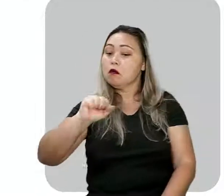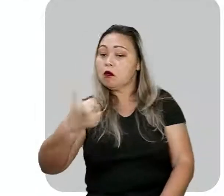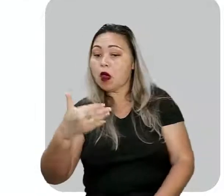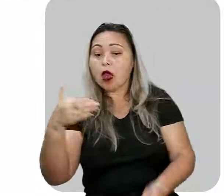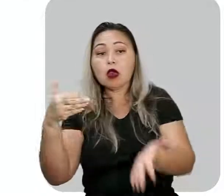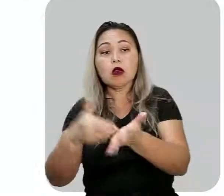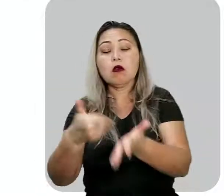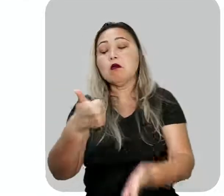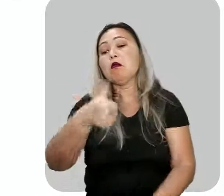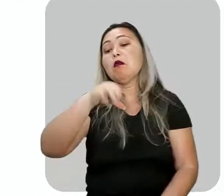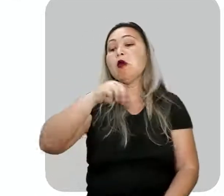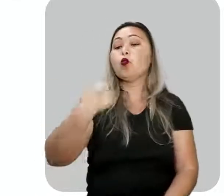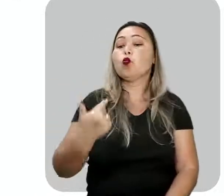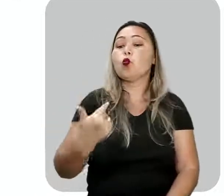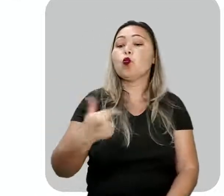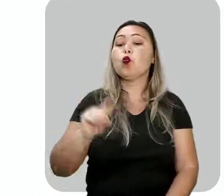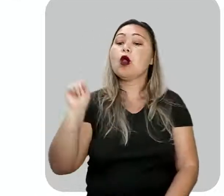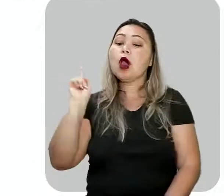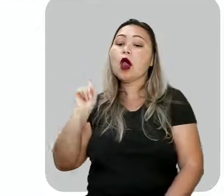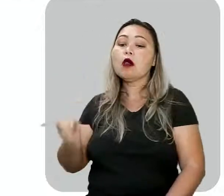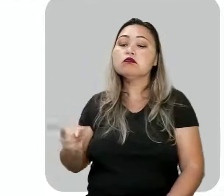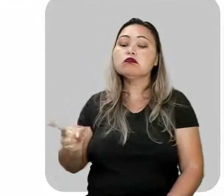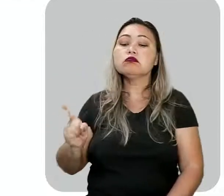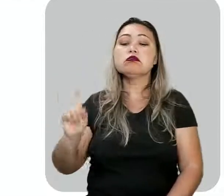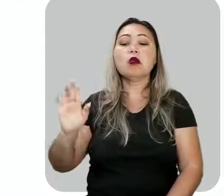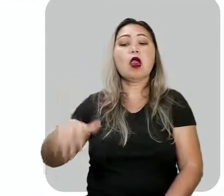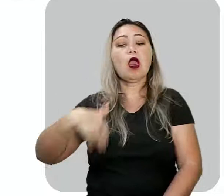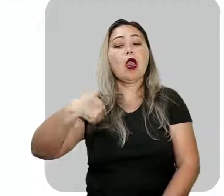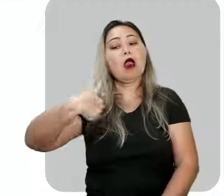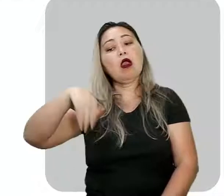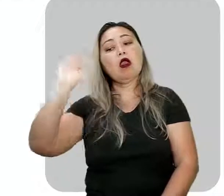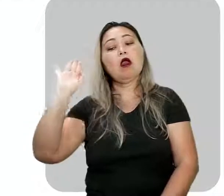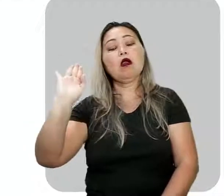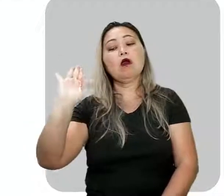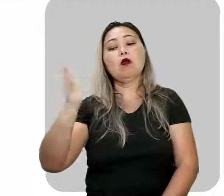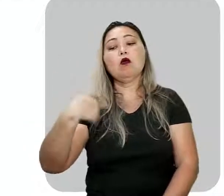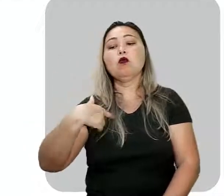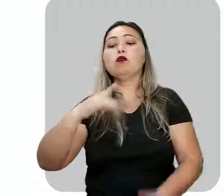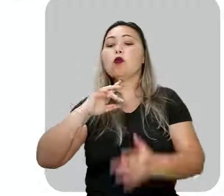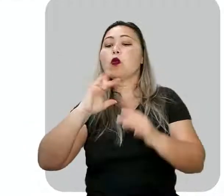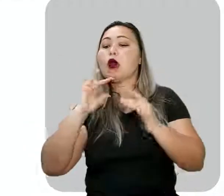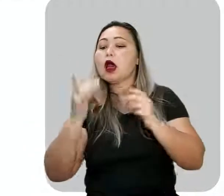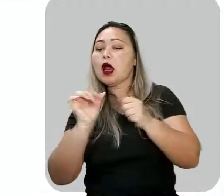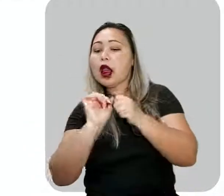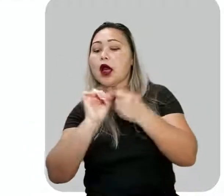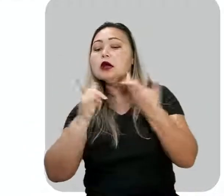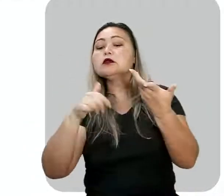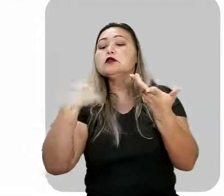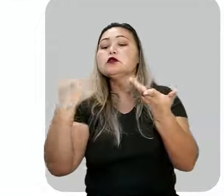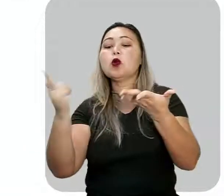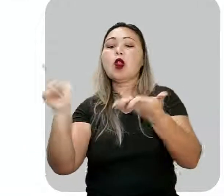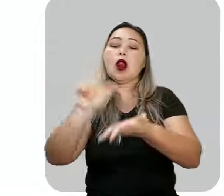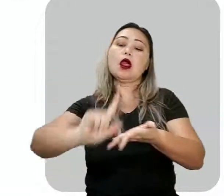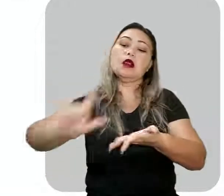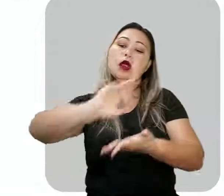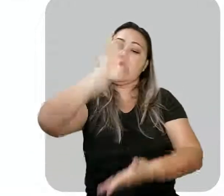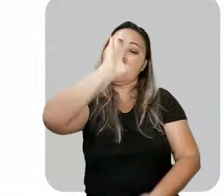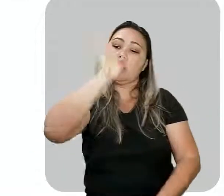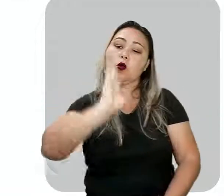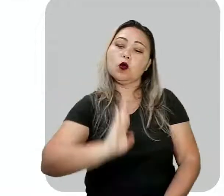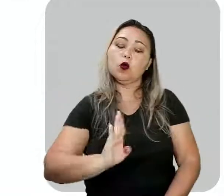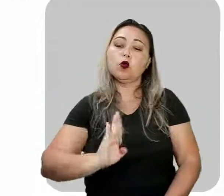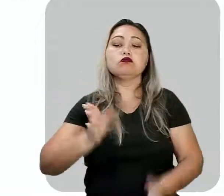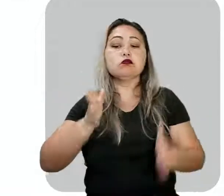Então, essa obra trata-se de um dos maiores clássicos da literatura brasileira